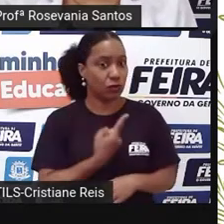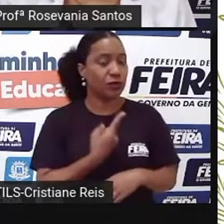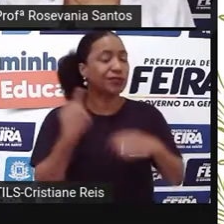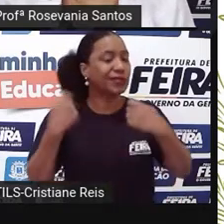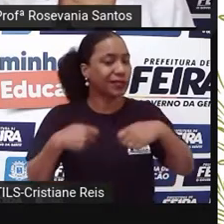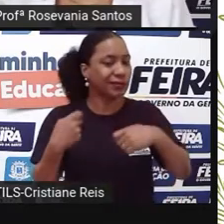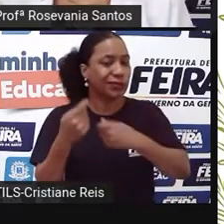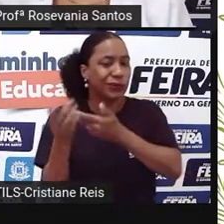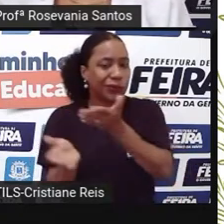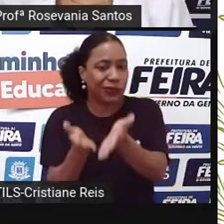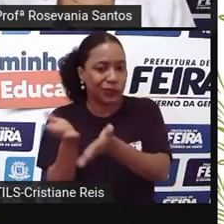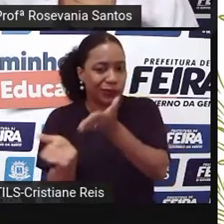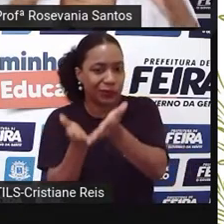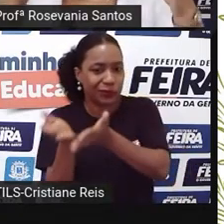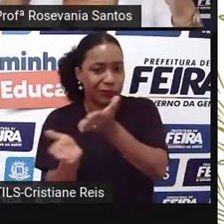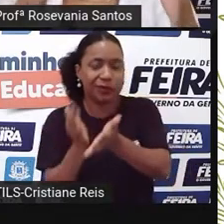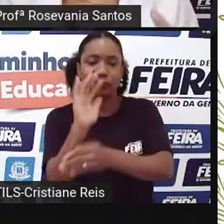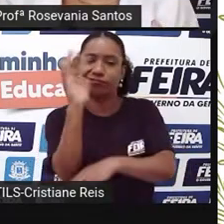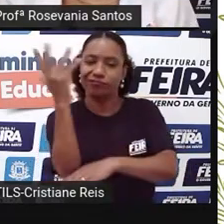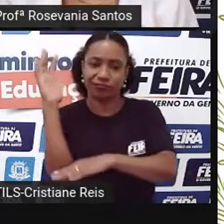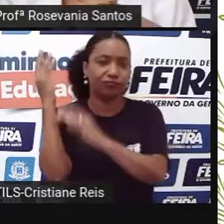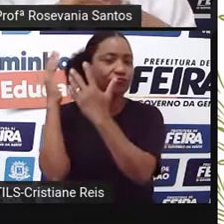mais, né, essa floresta.